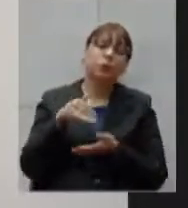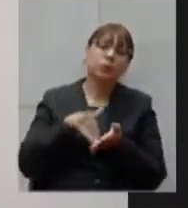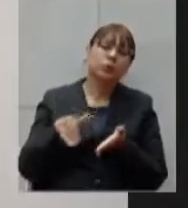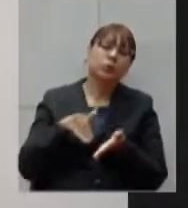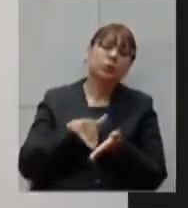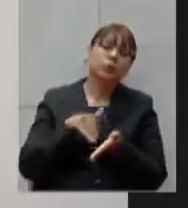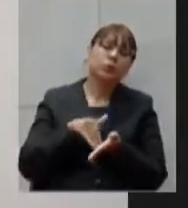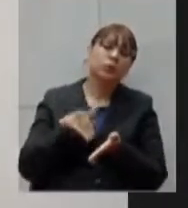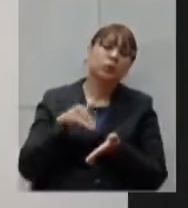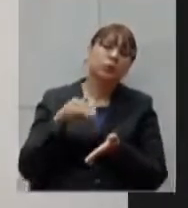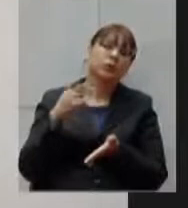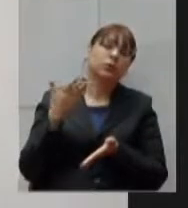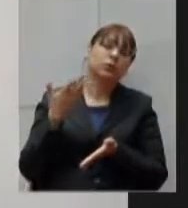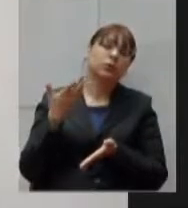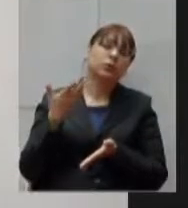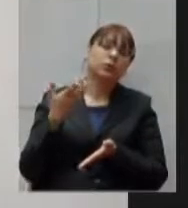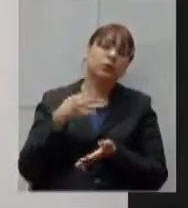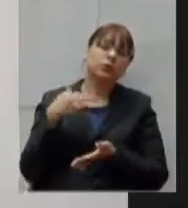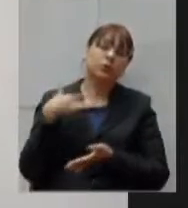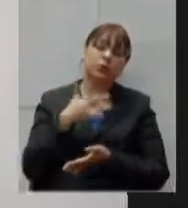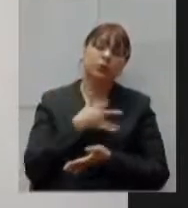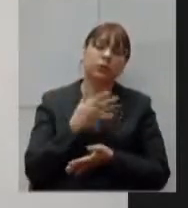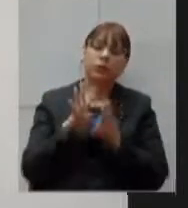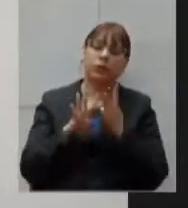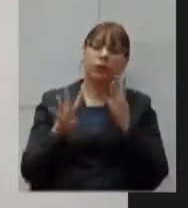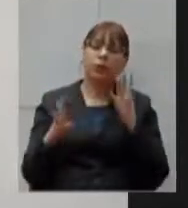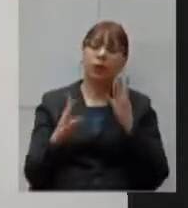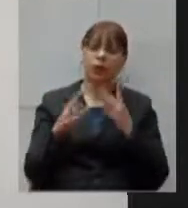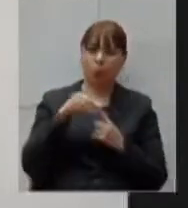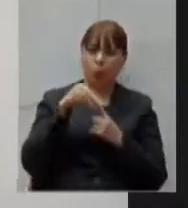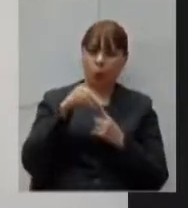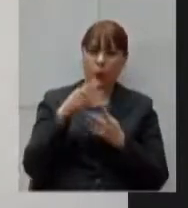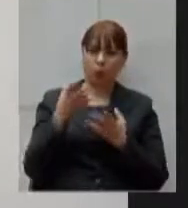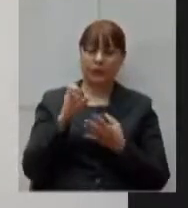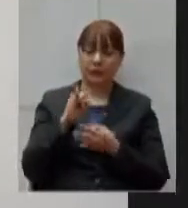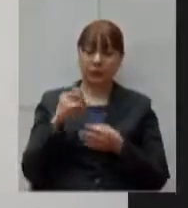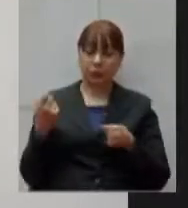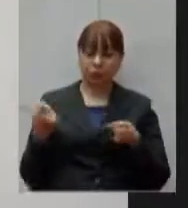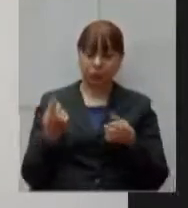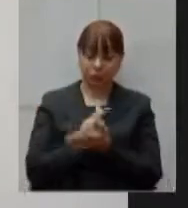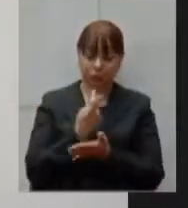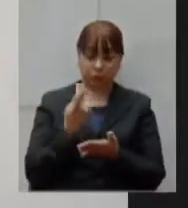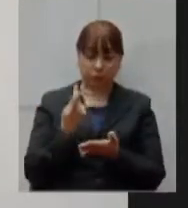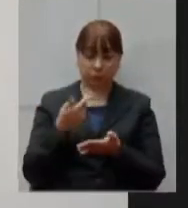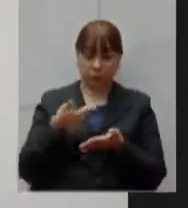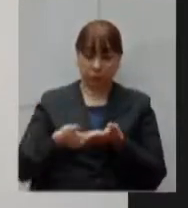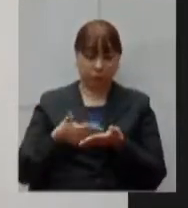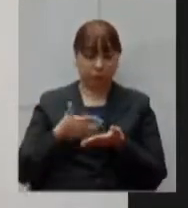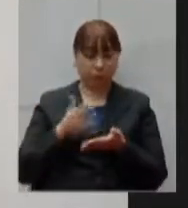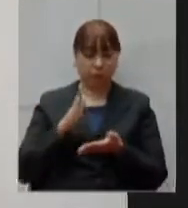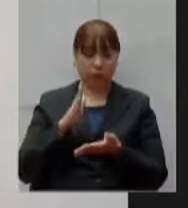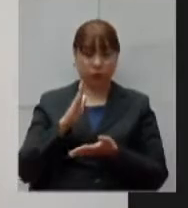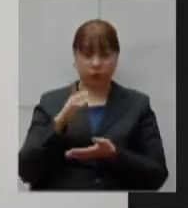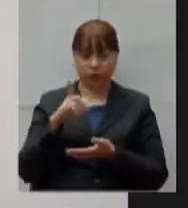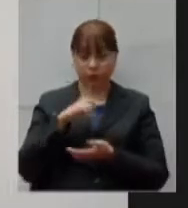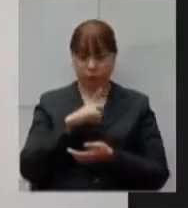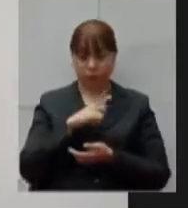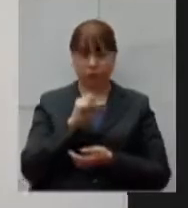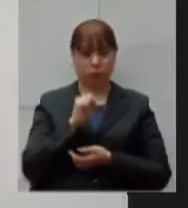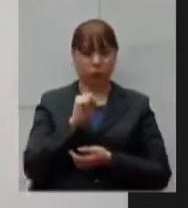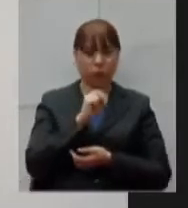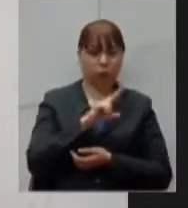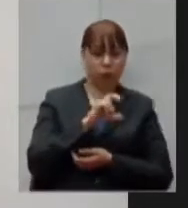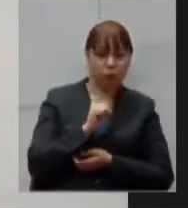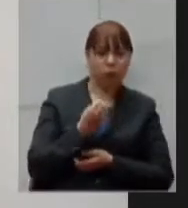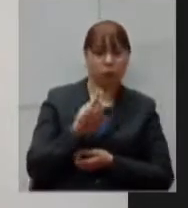proposta da fila única se houver o colapso e os leitos disponibilizados pela rede pública ou conveniados